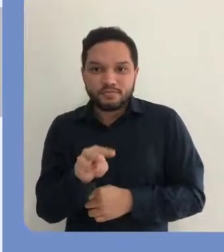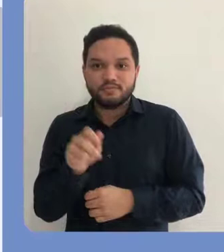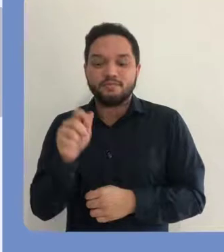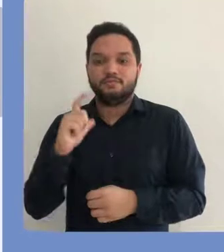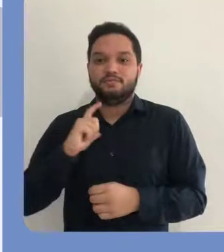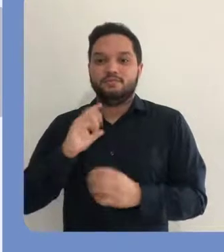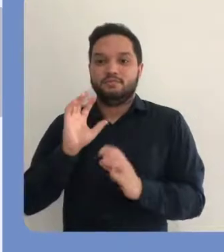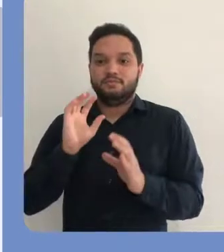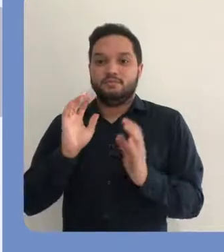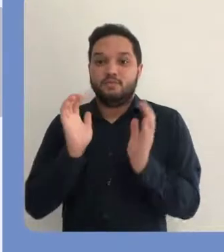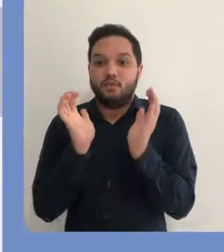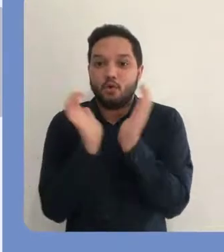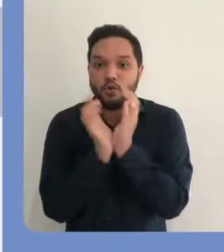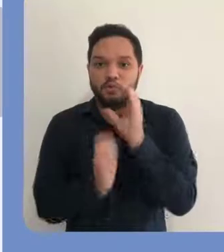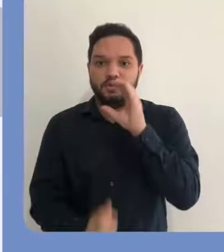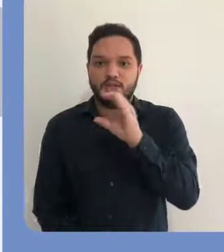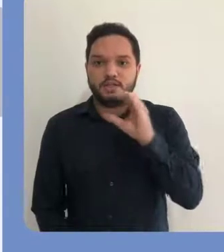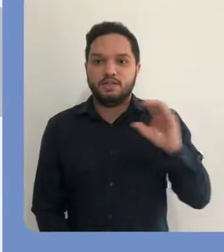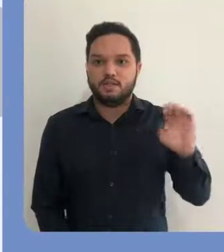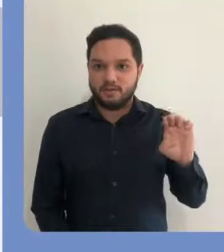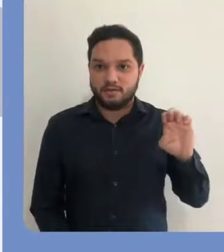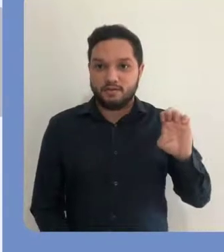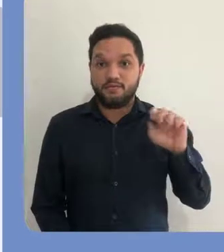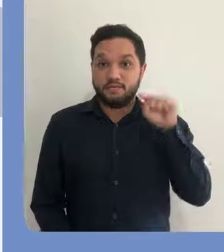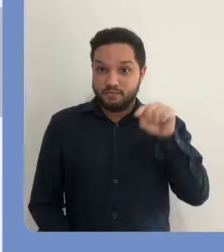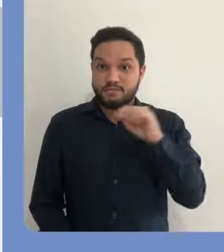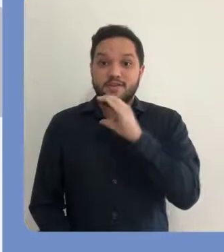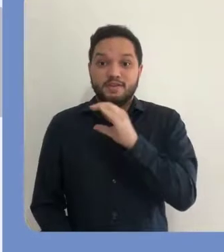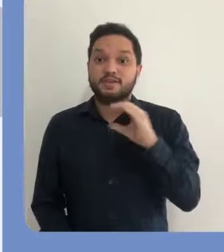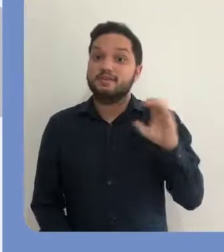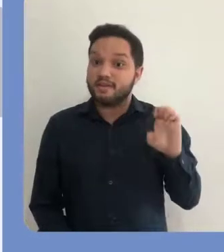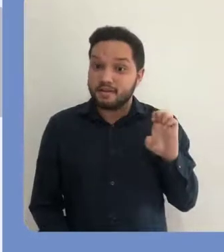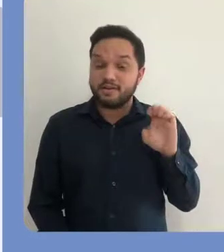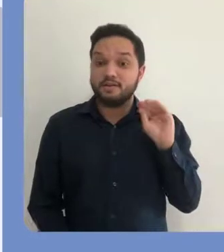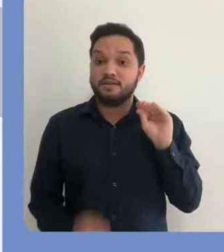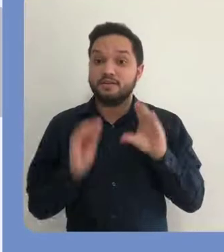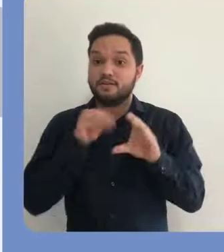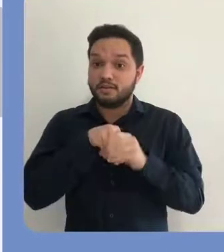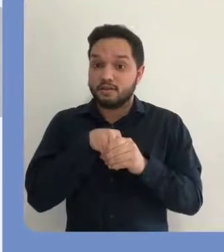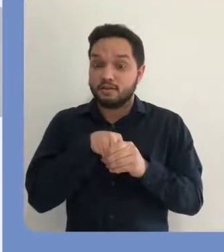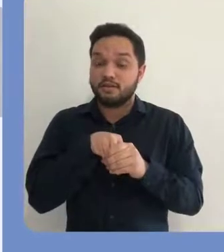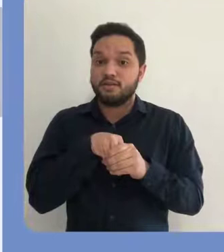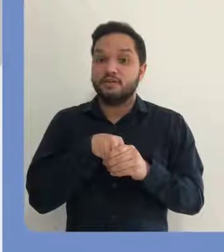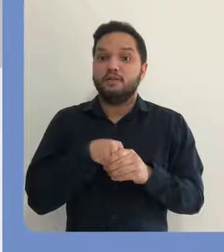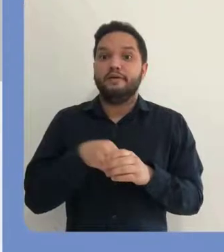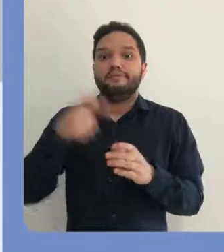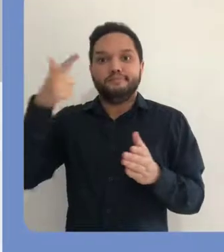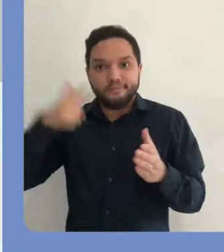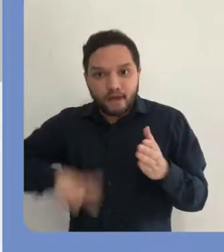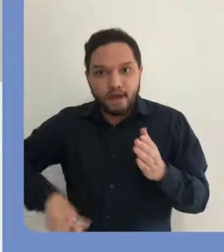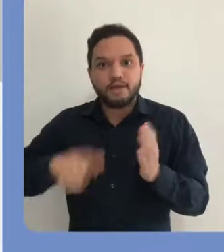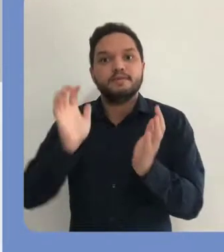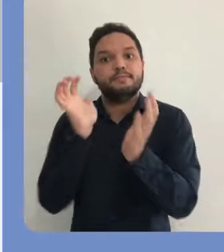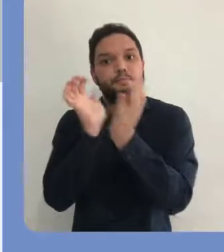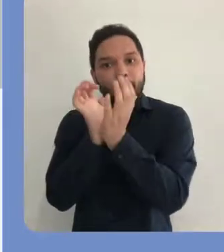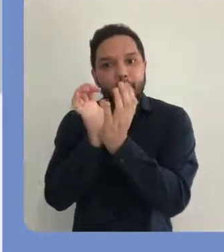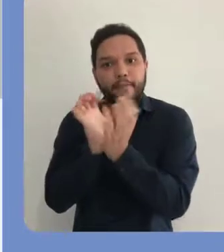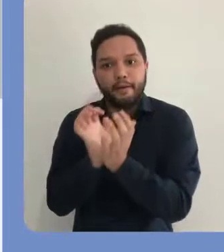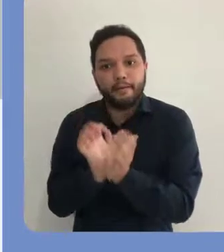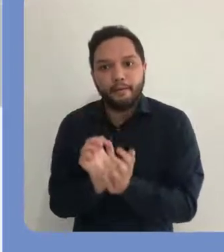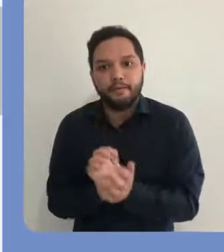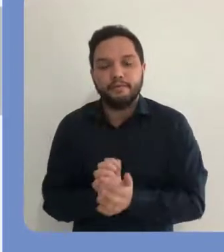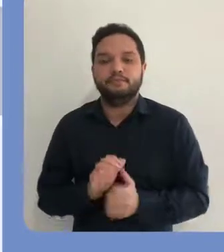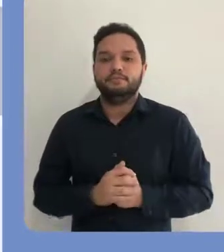já estejam cadastradas. Por exemplo, aqui a gente vai visualizar a subcomunidade do CCE. A subcomunidade do